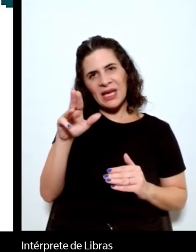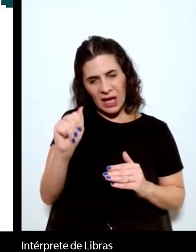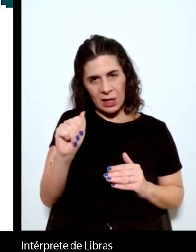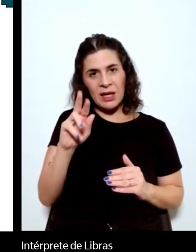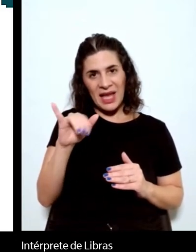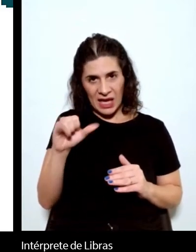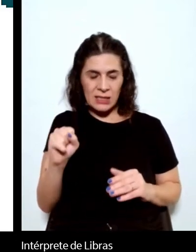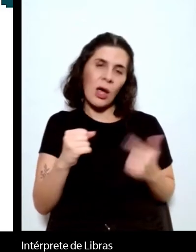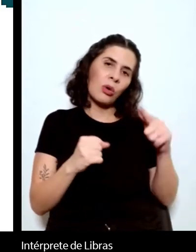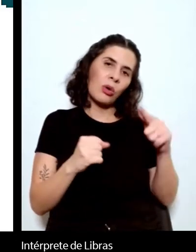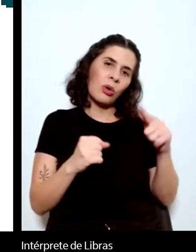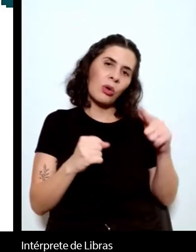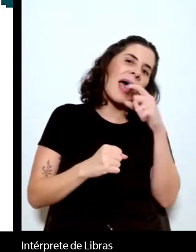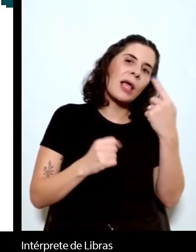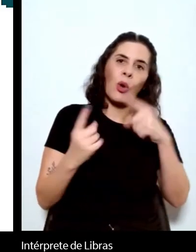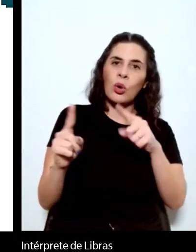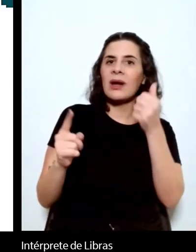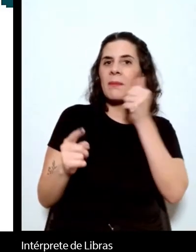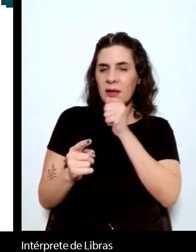silenciamento